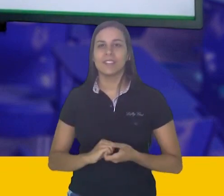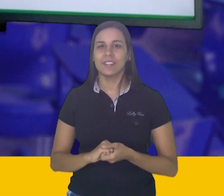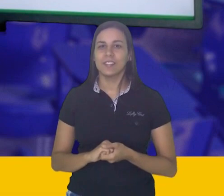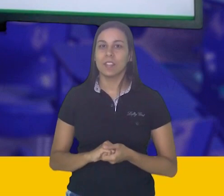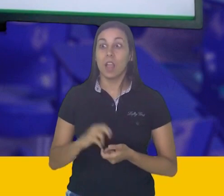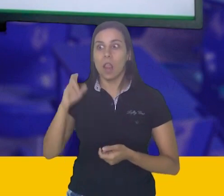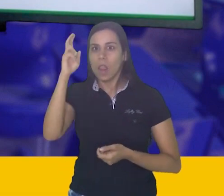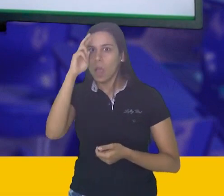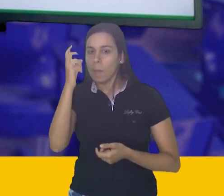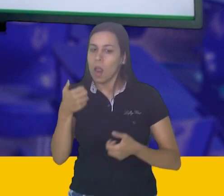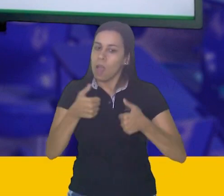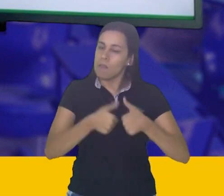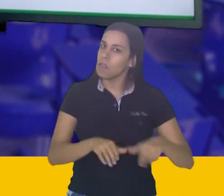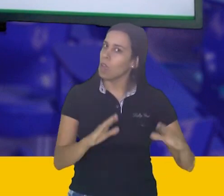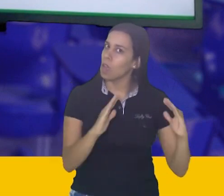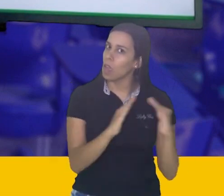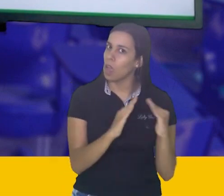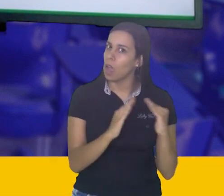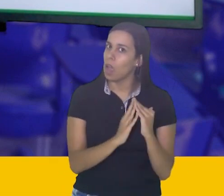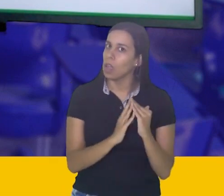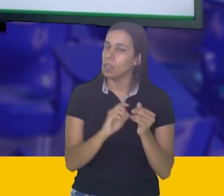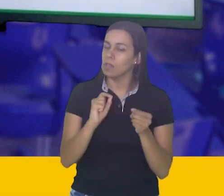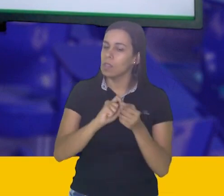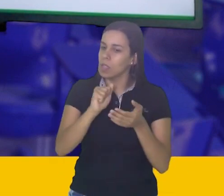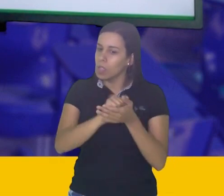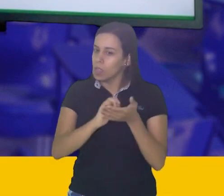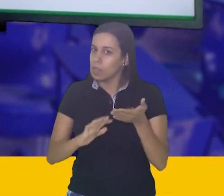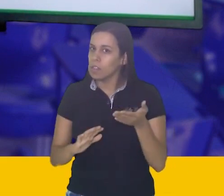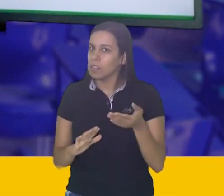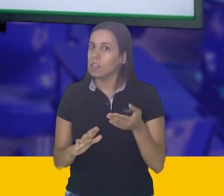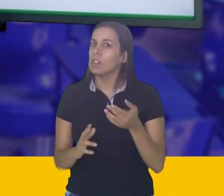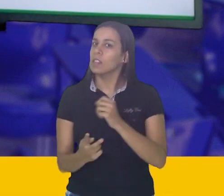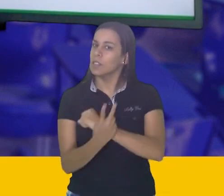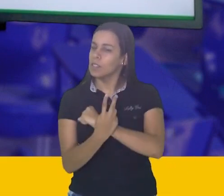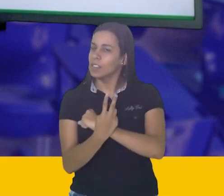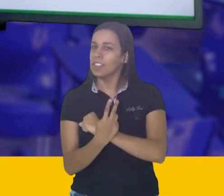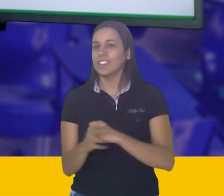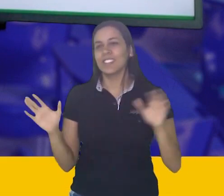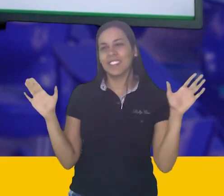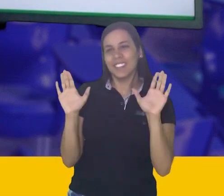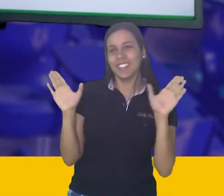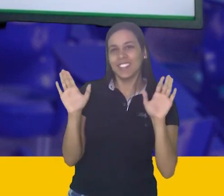combinado. Fiquem em casa, fazendo as atividades e se cuidando. Até a próxima.